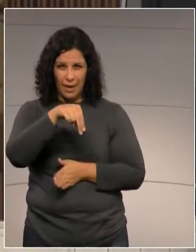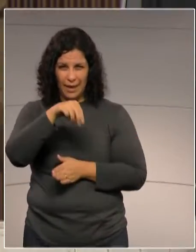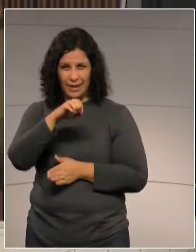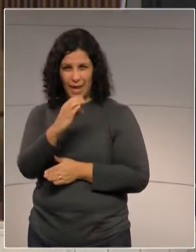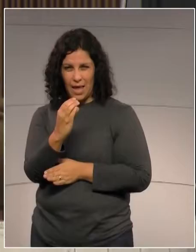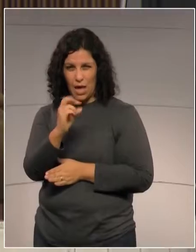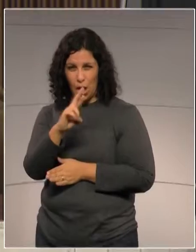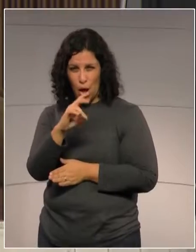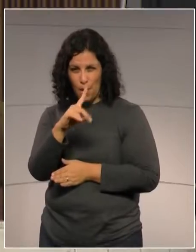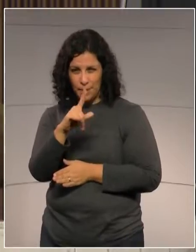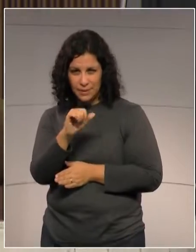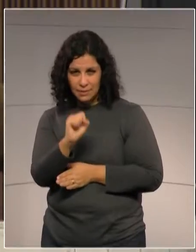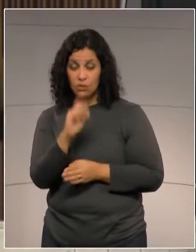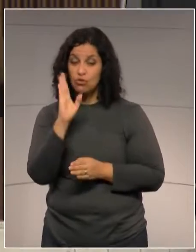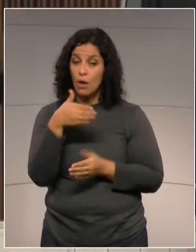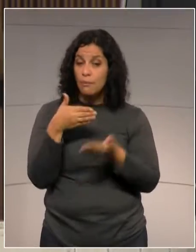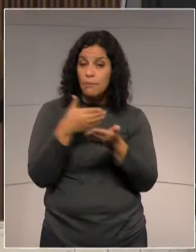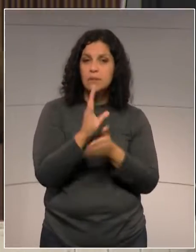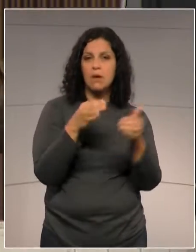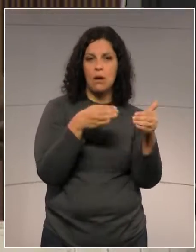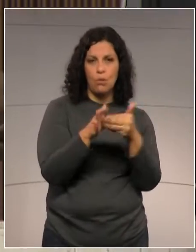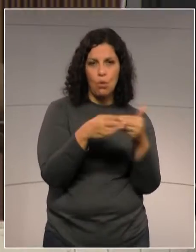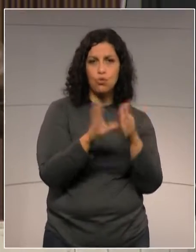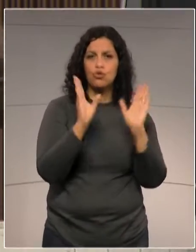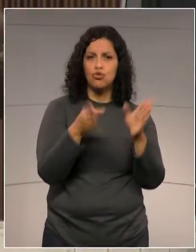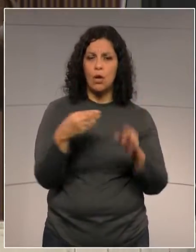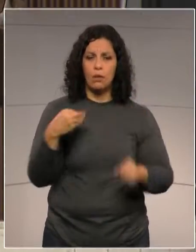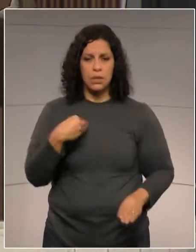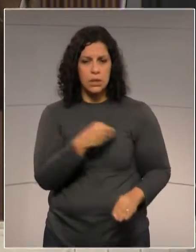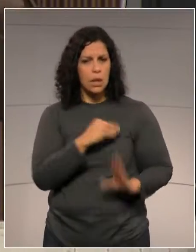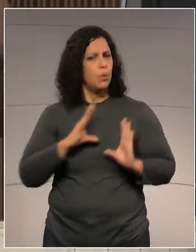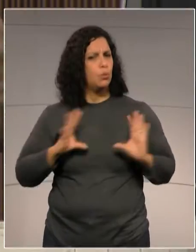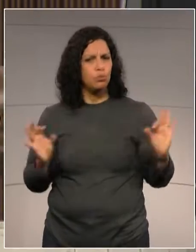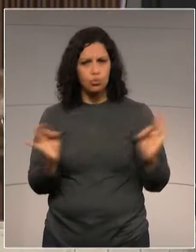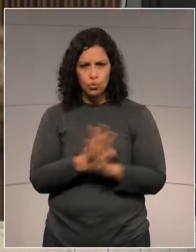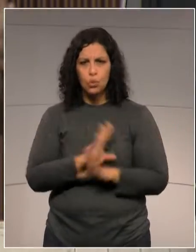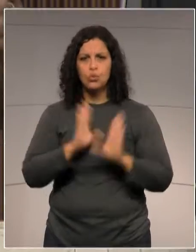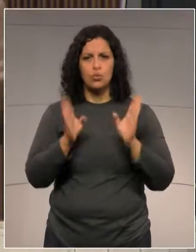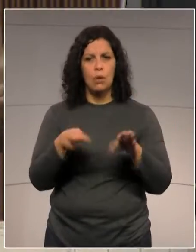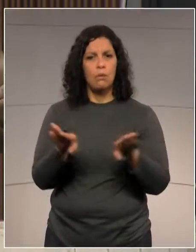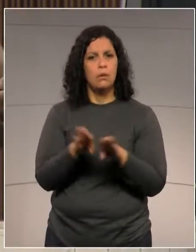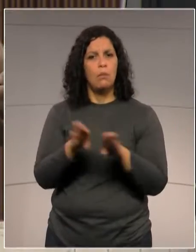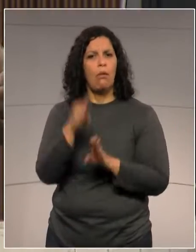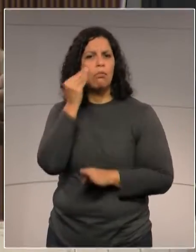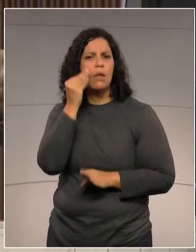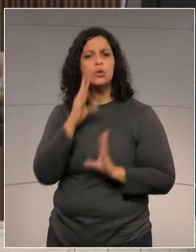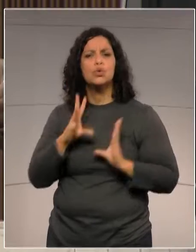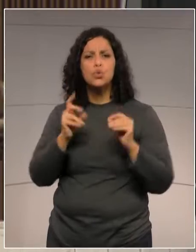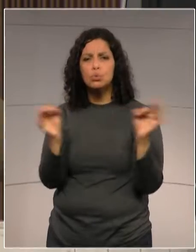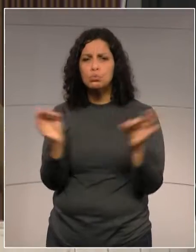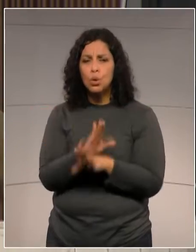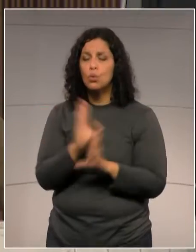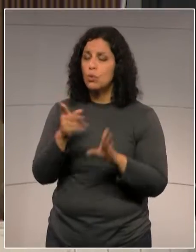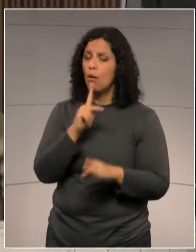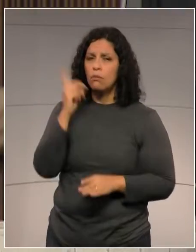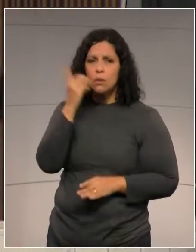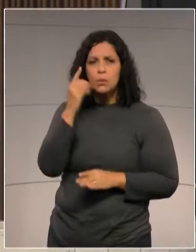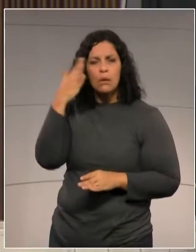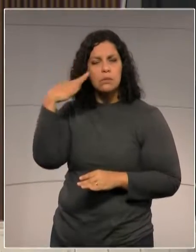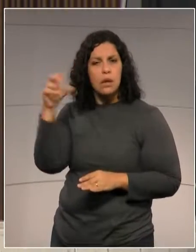aprovados no concurso, já fizeram todos os exames, já fizeram todos os testes, deputado Traiano, presidente,